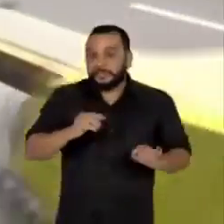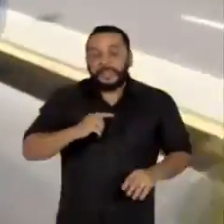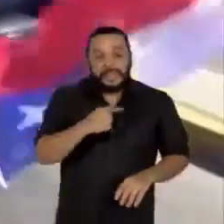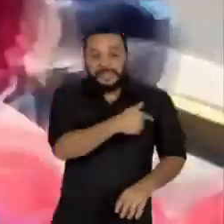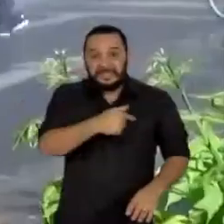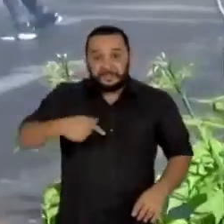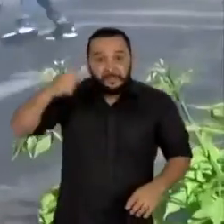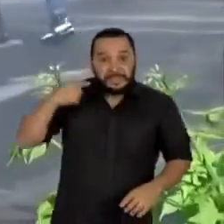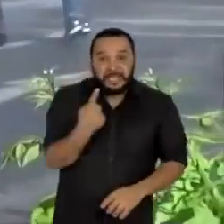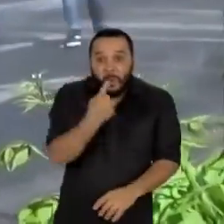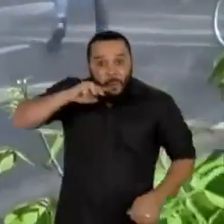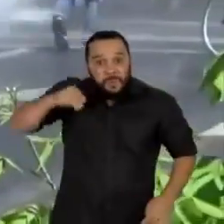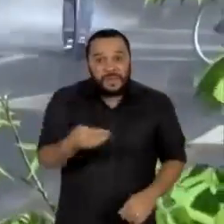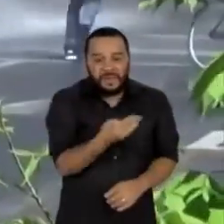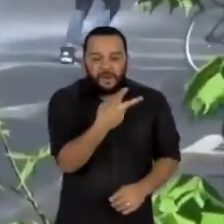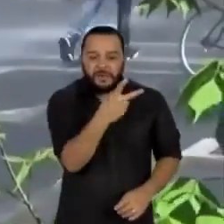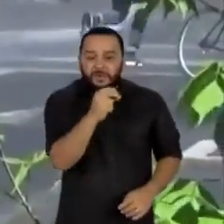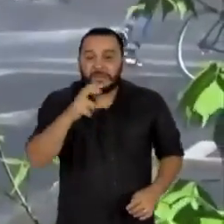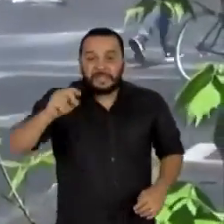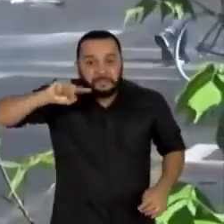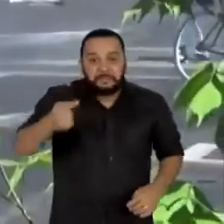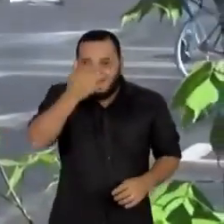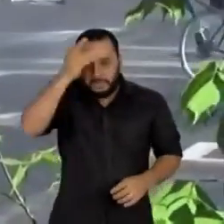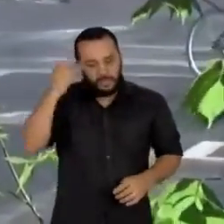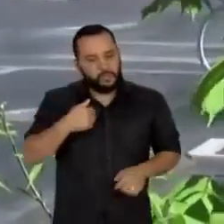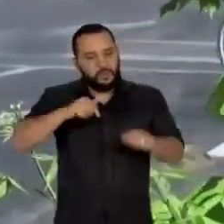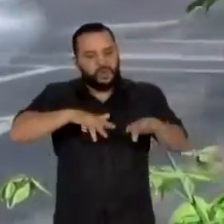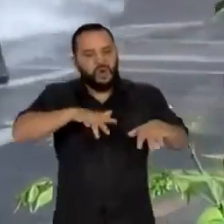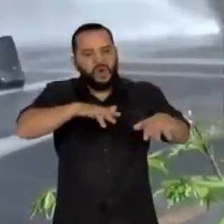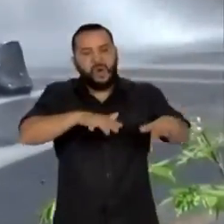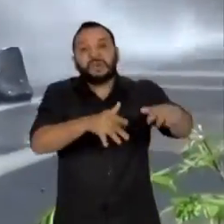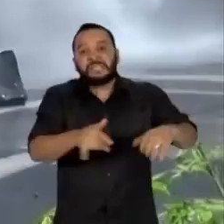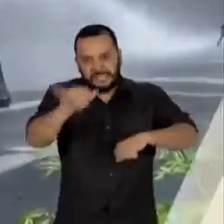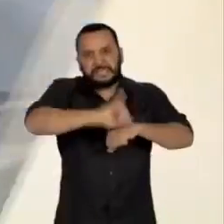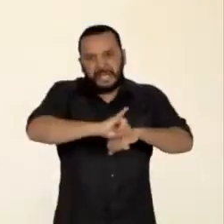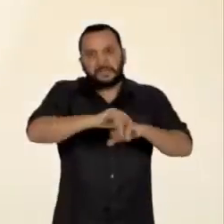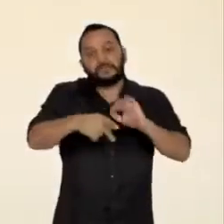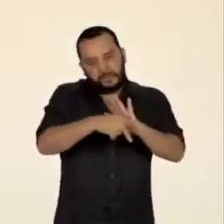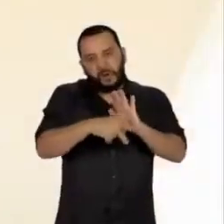milhão e 200 mil pessoas ocuparam o centro da capital, Santiago.